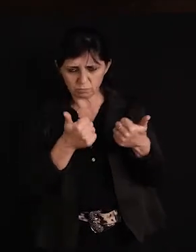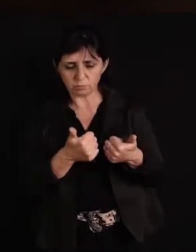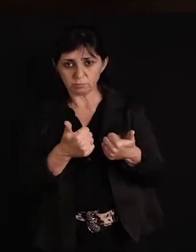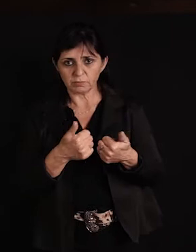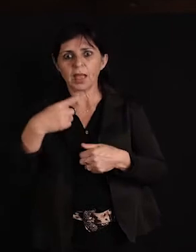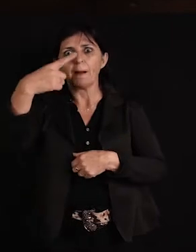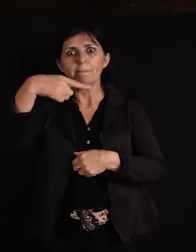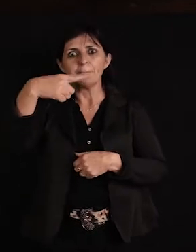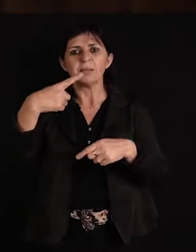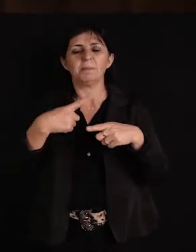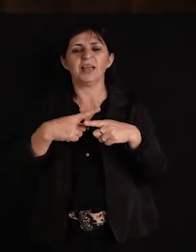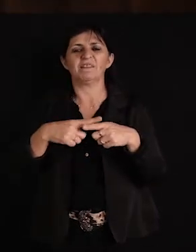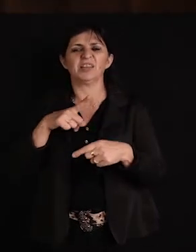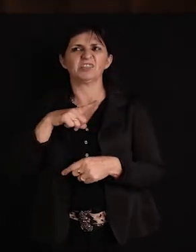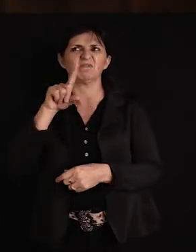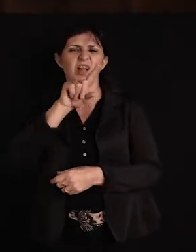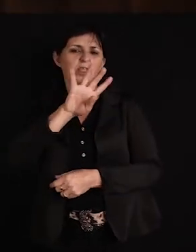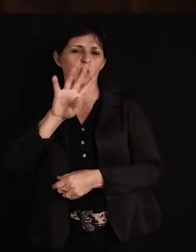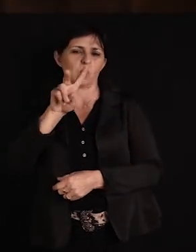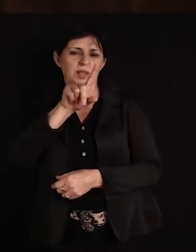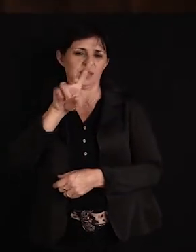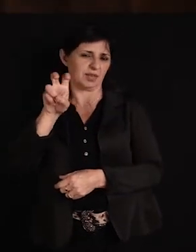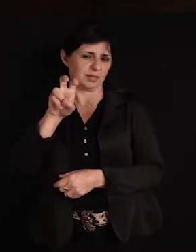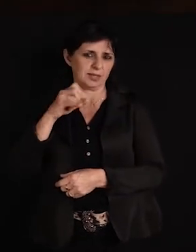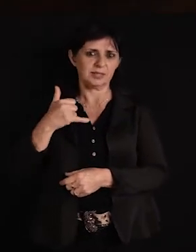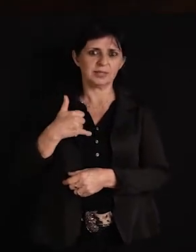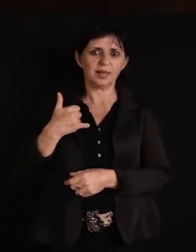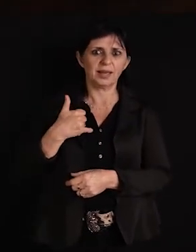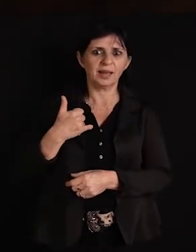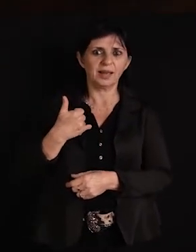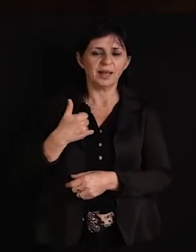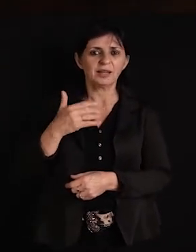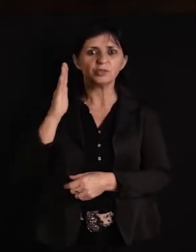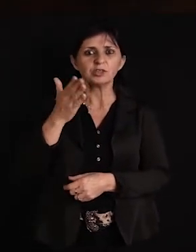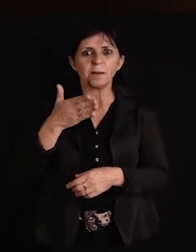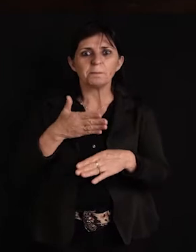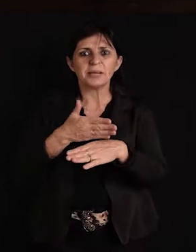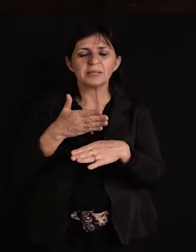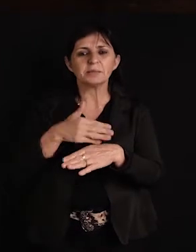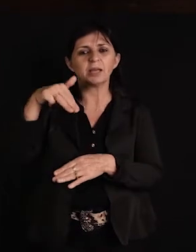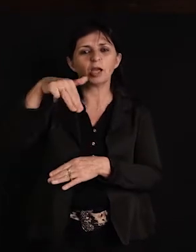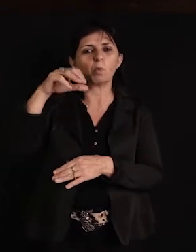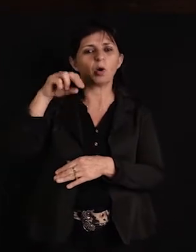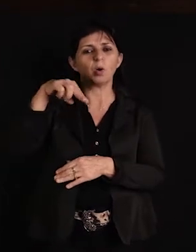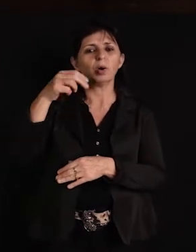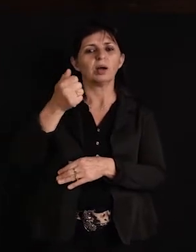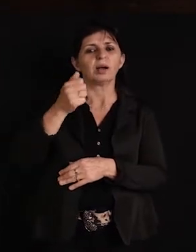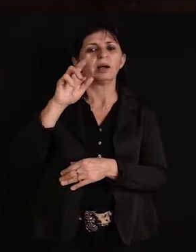primeira vez que eu toquei com os monarcas. Eu tinha uns 14, 15 anos, por aí. Passou-se um ano, os monarcas vieram